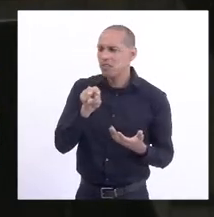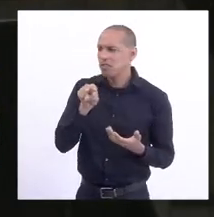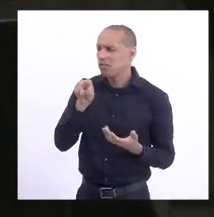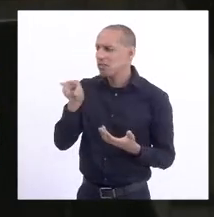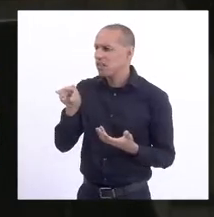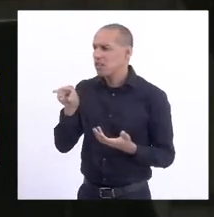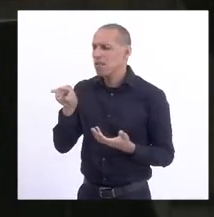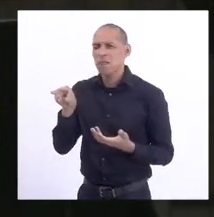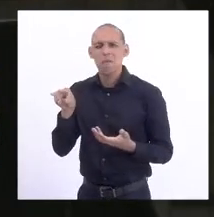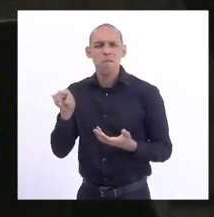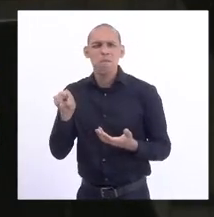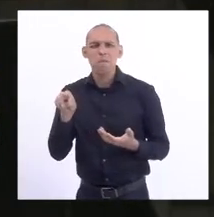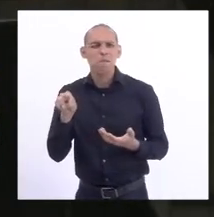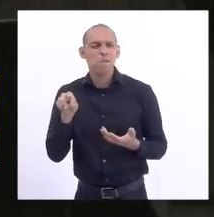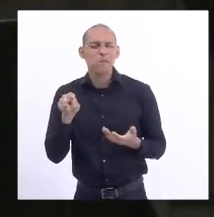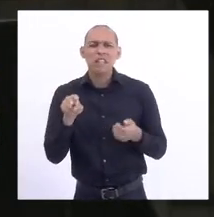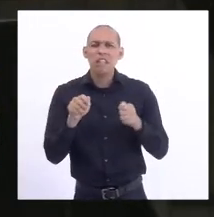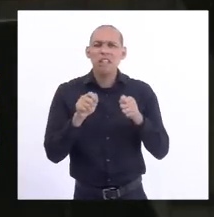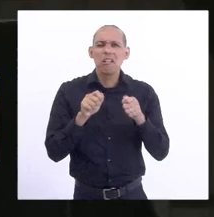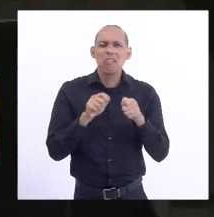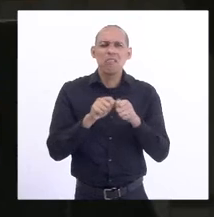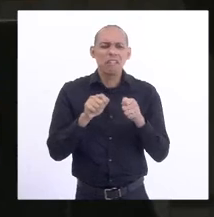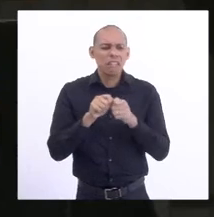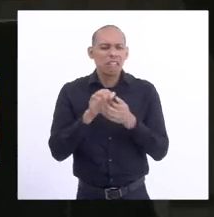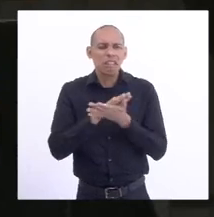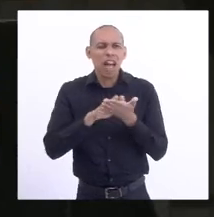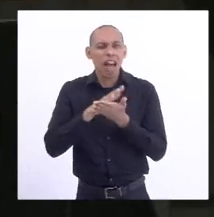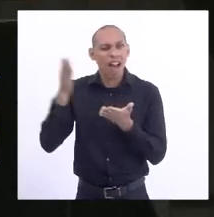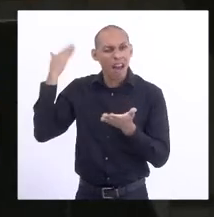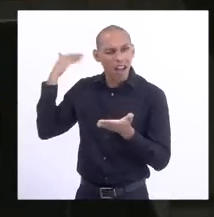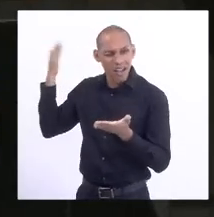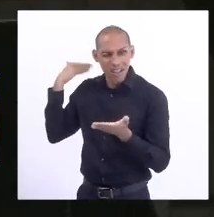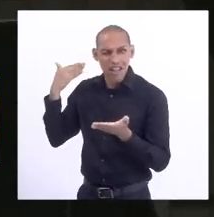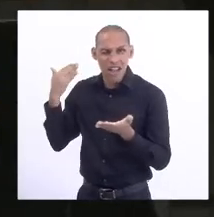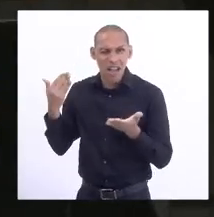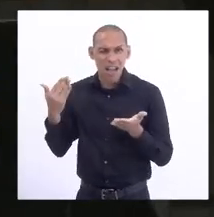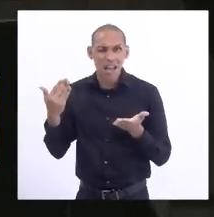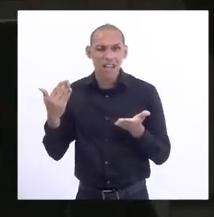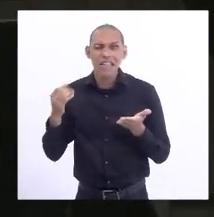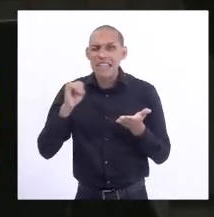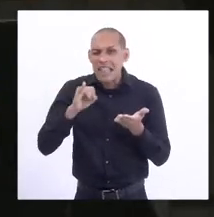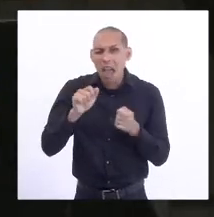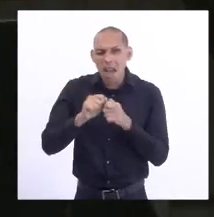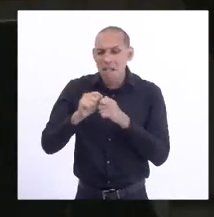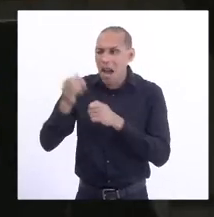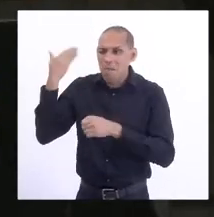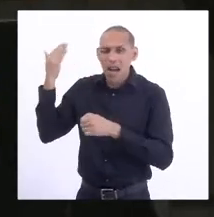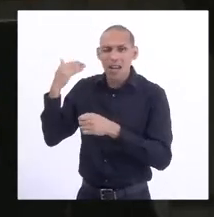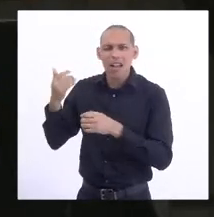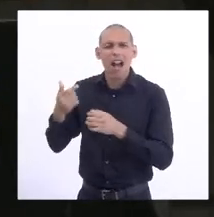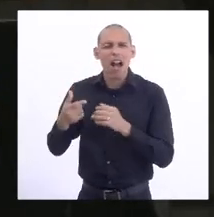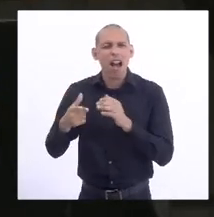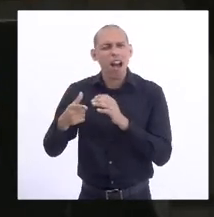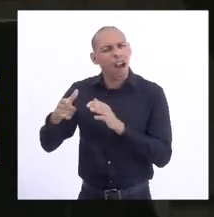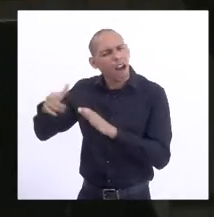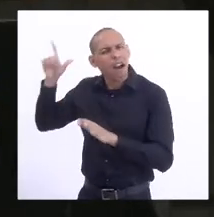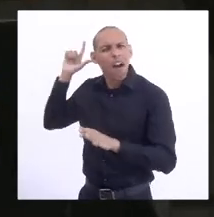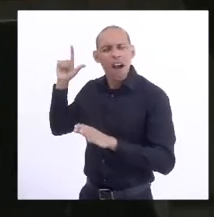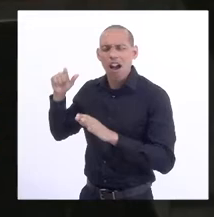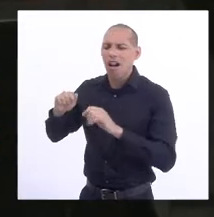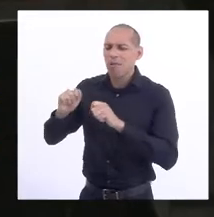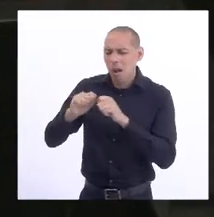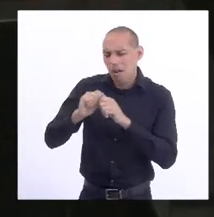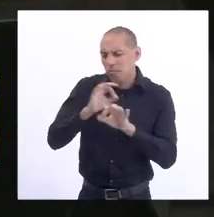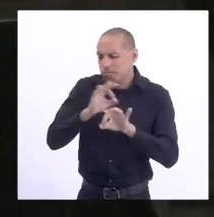daquilo que não foi feito, como poderia ter minorado essa catástrofe. E o que